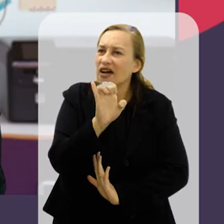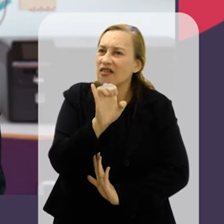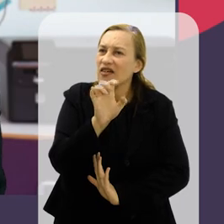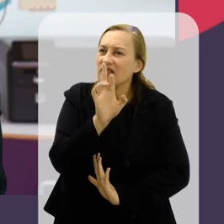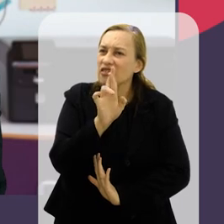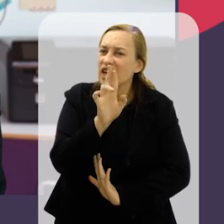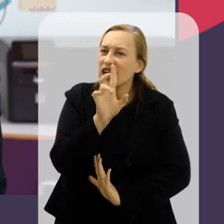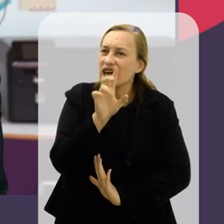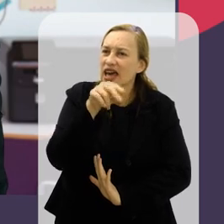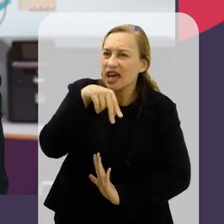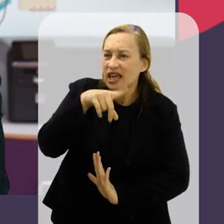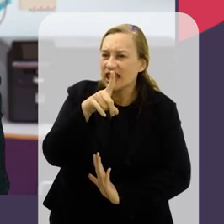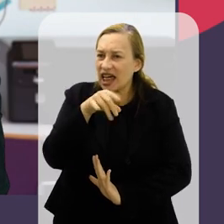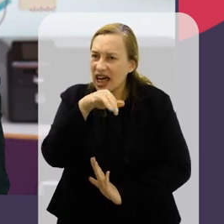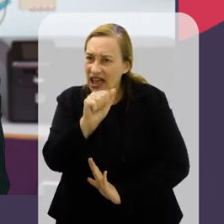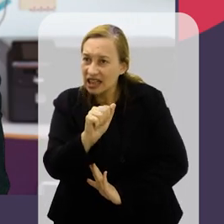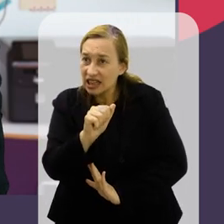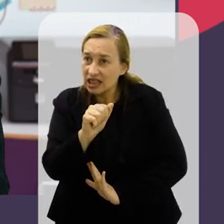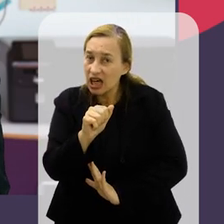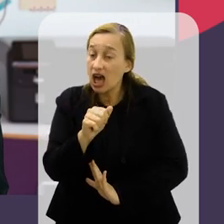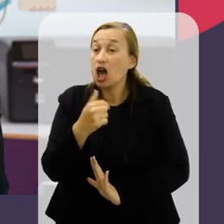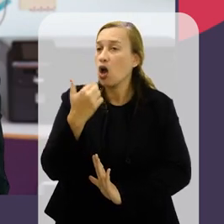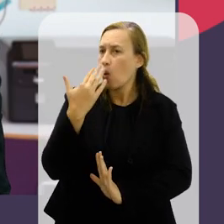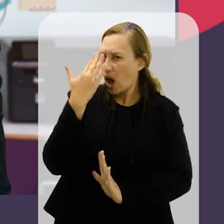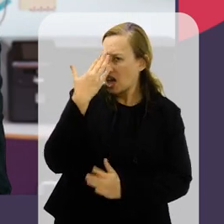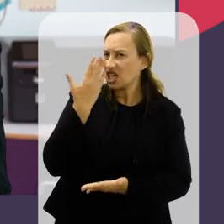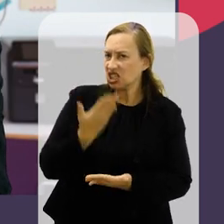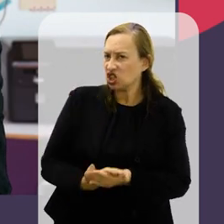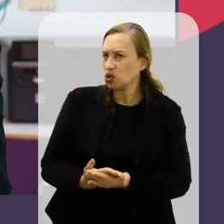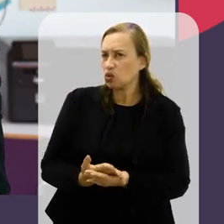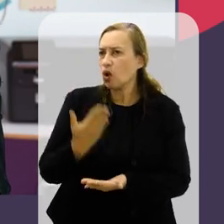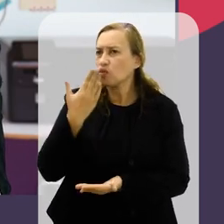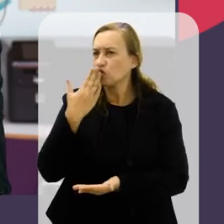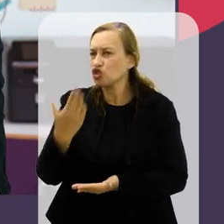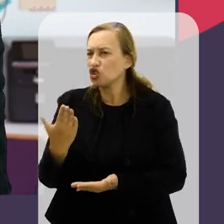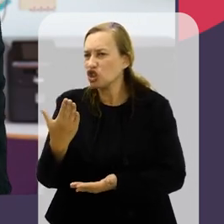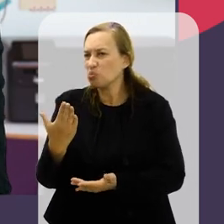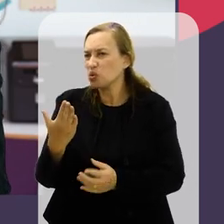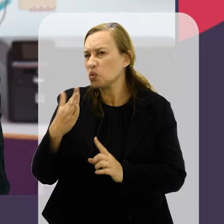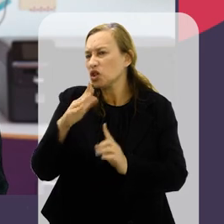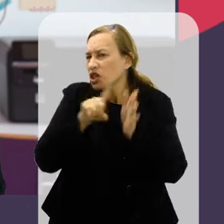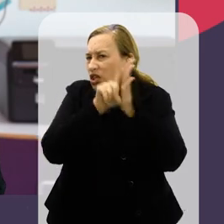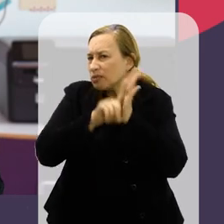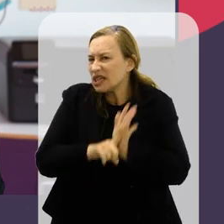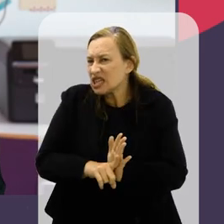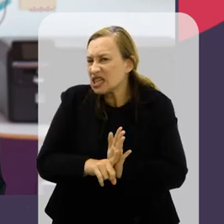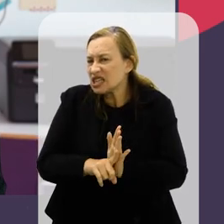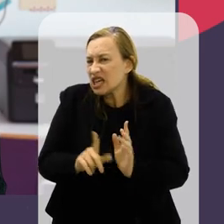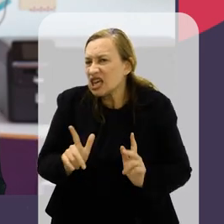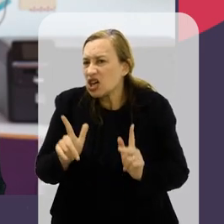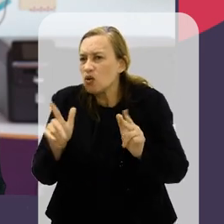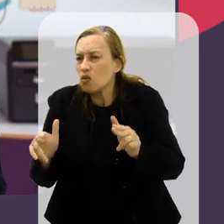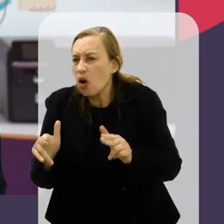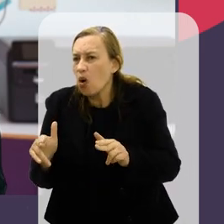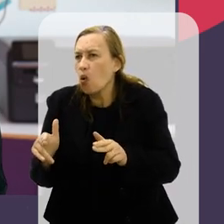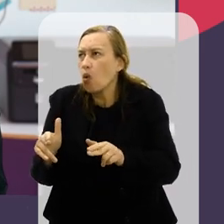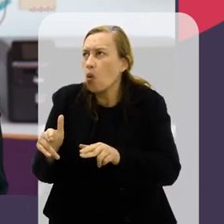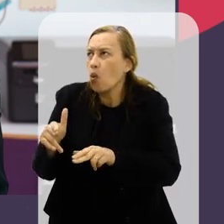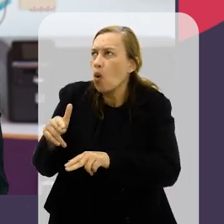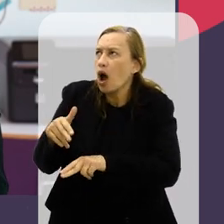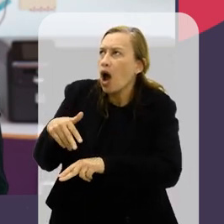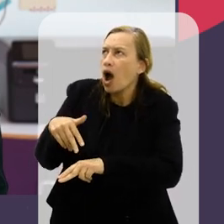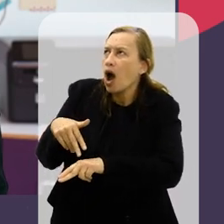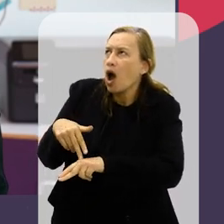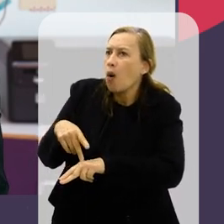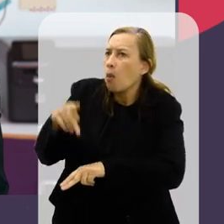foi a da Fernanda, que eu acredito que não seja o tipo de pesquisa mais comum numa pós